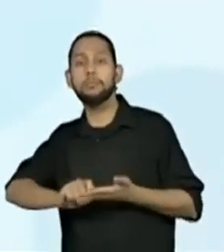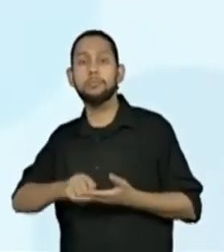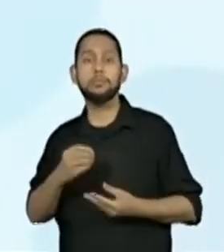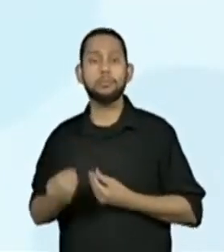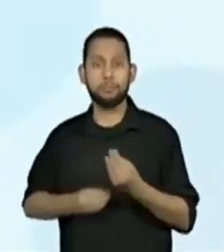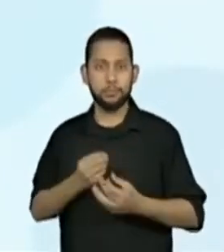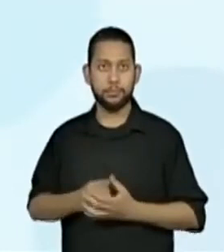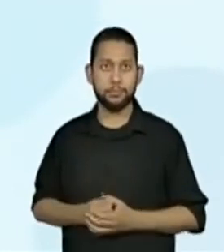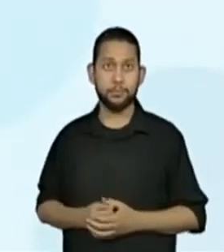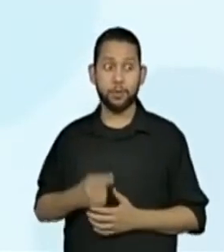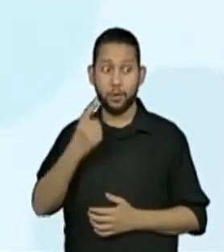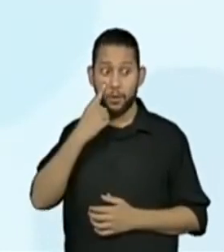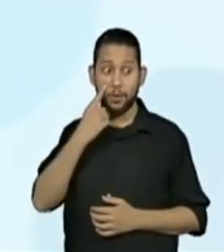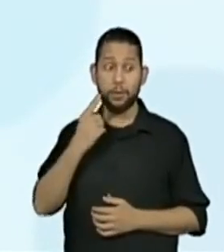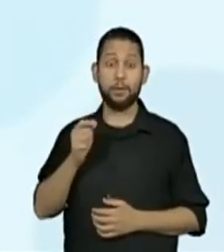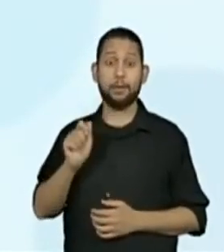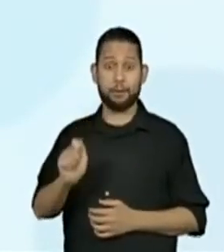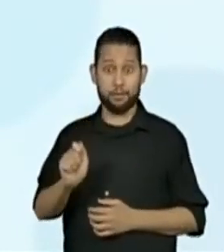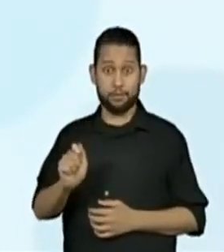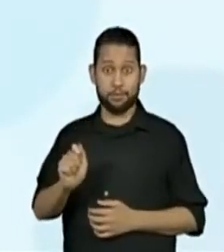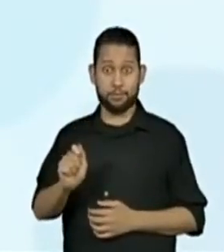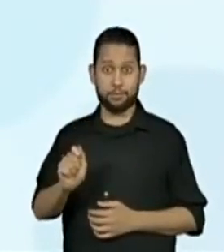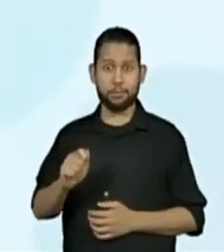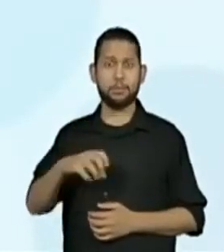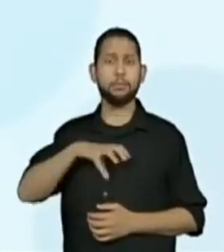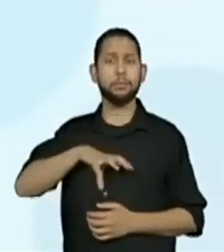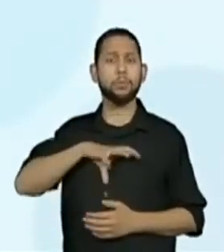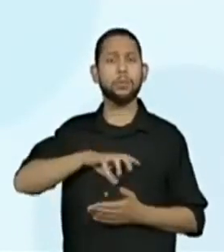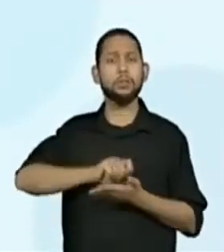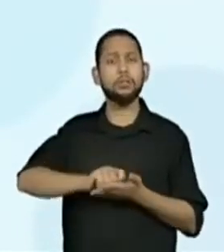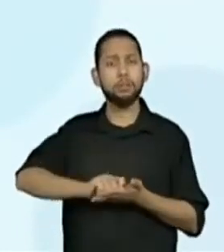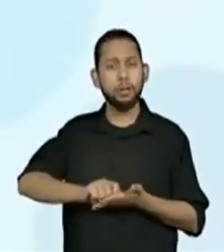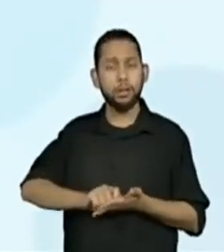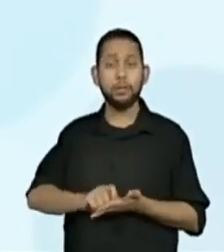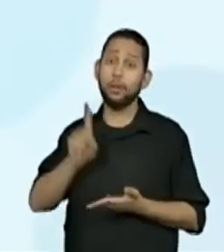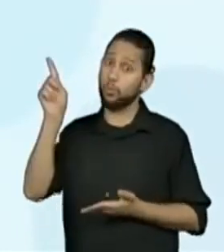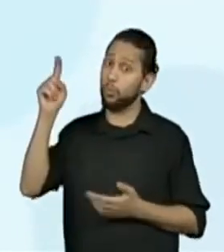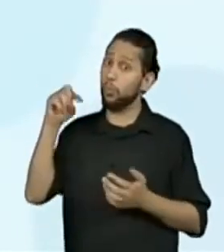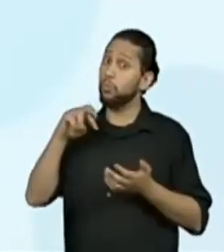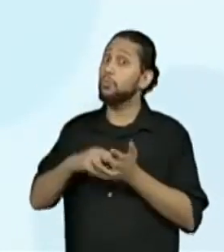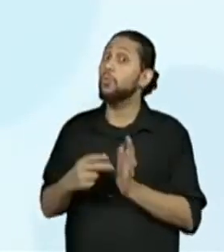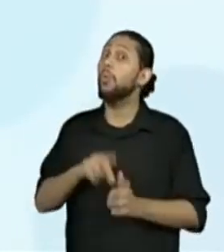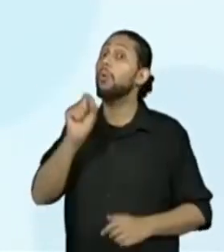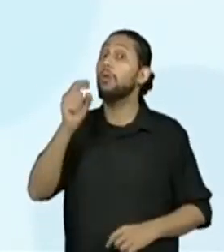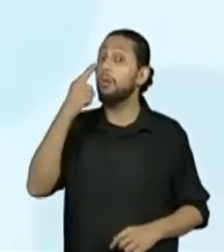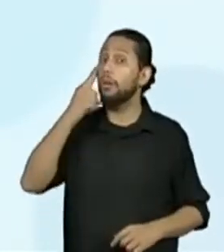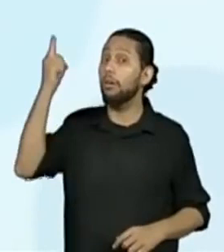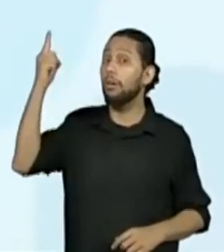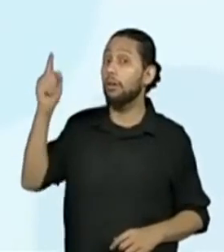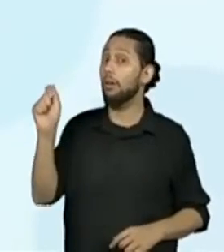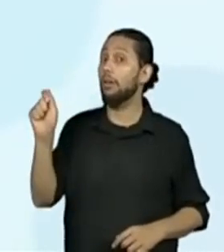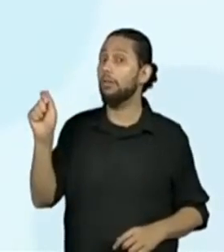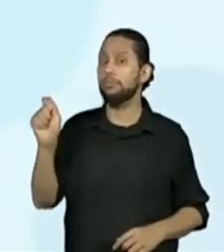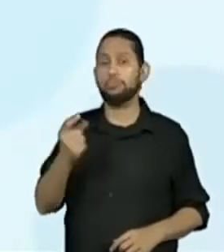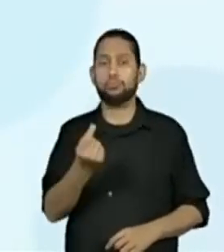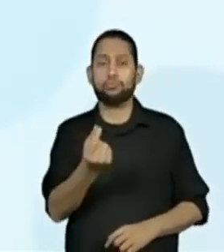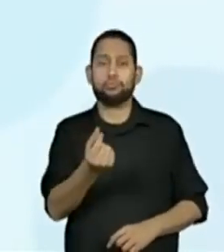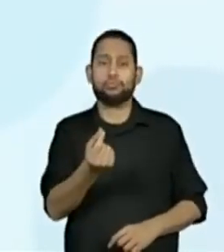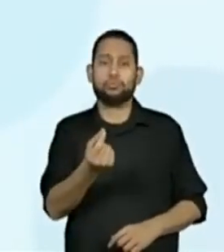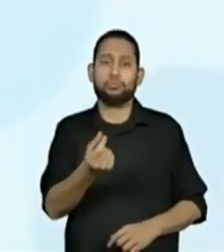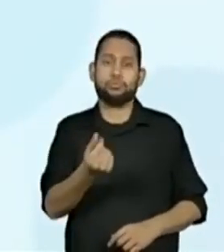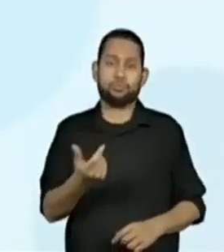A, como é que eu leio? Se refere a um valor monetário, não é? Consigo perceber isso?